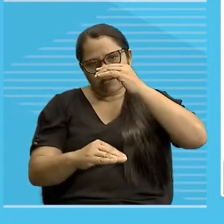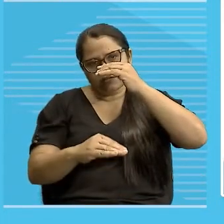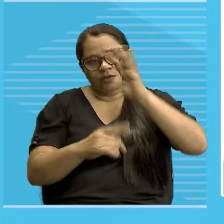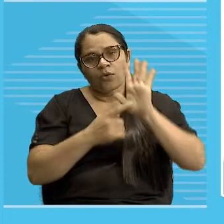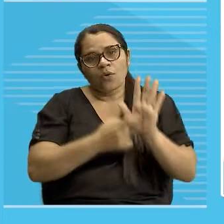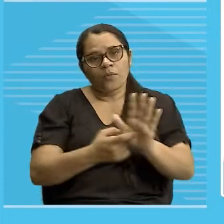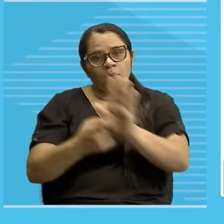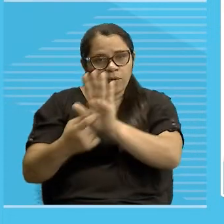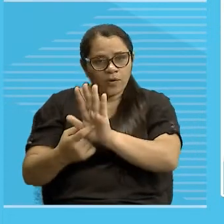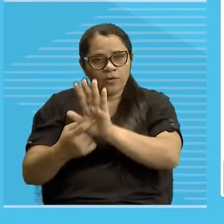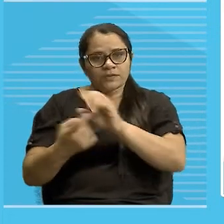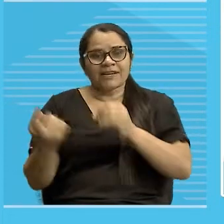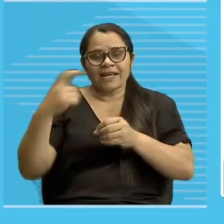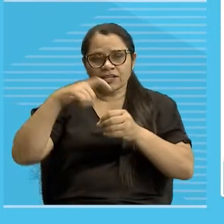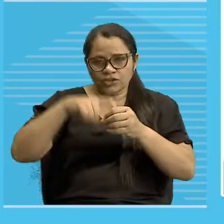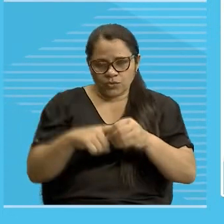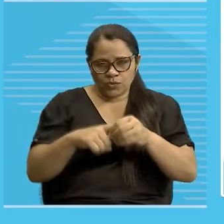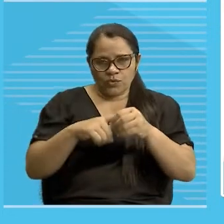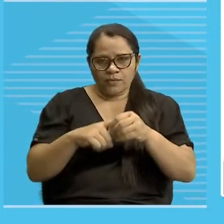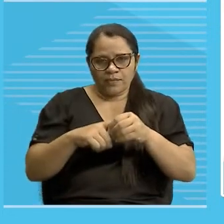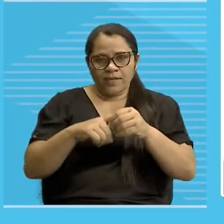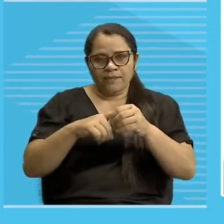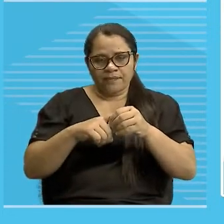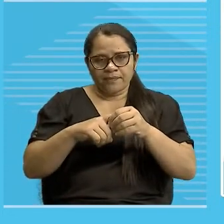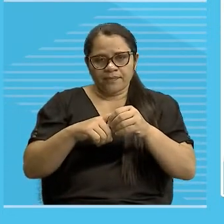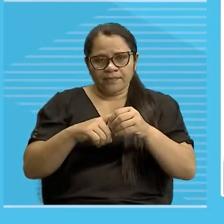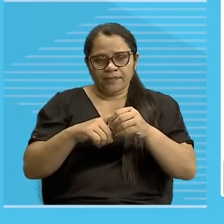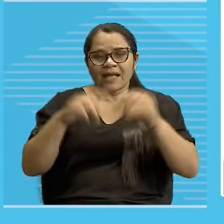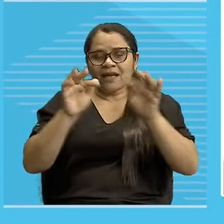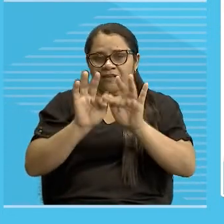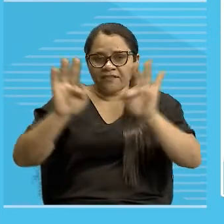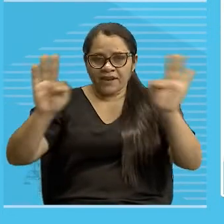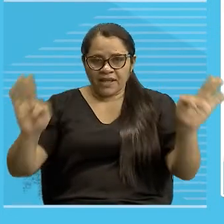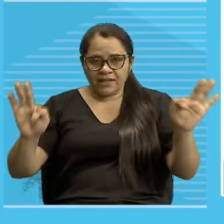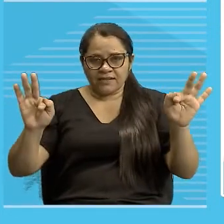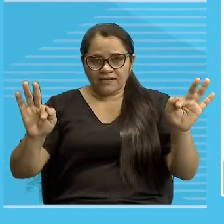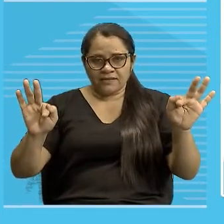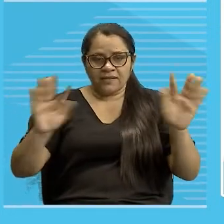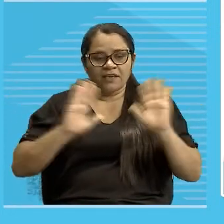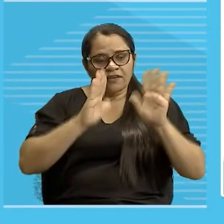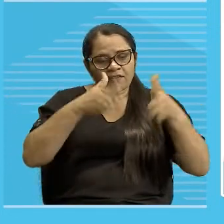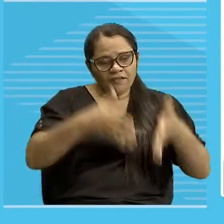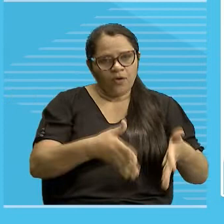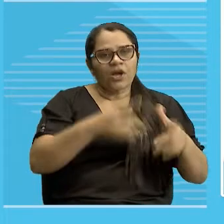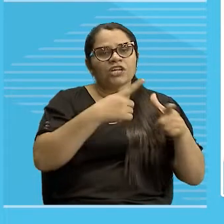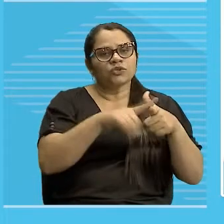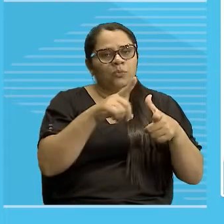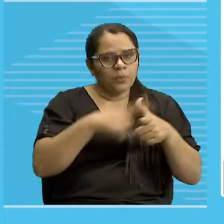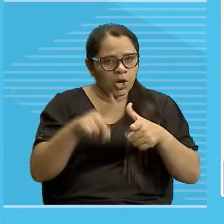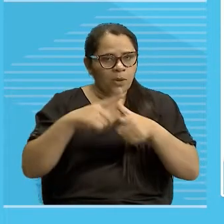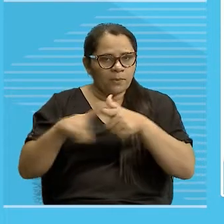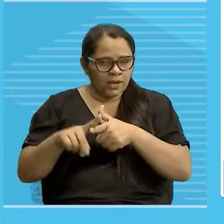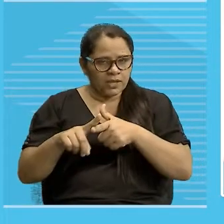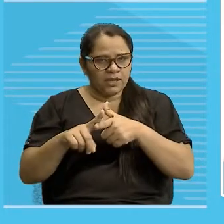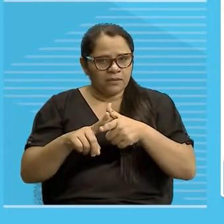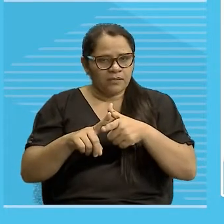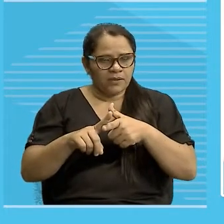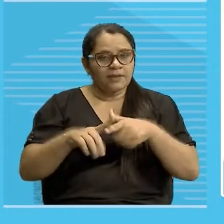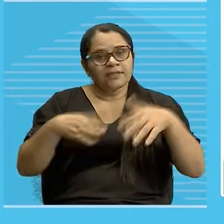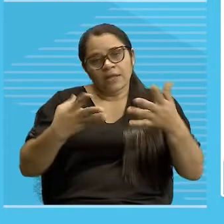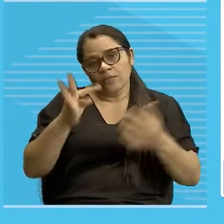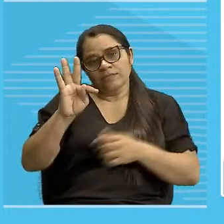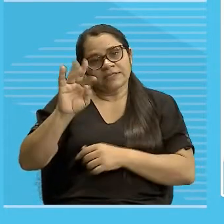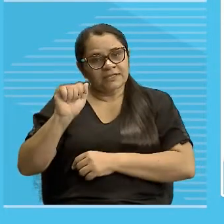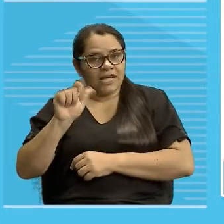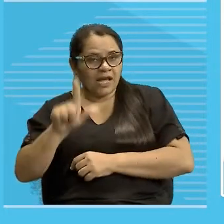retoma e faz aqui uma especificação em relação ao problema, né? Esse problema, tal problema,